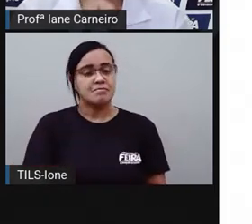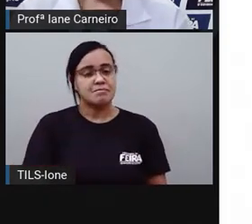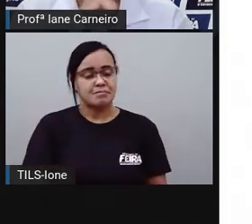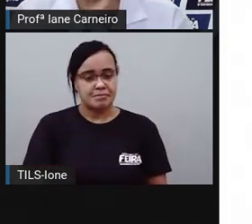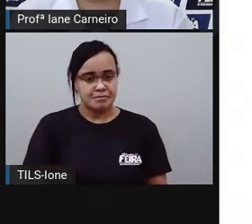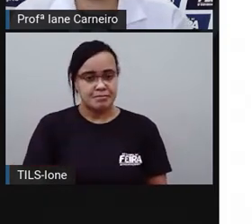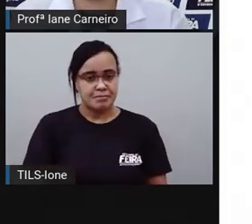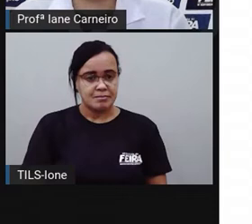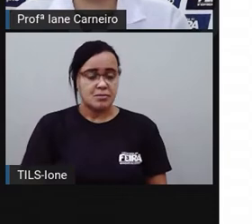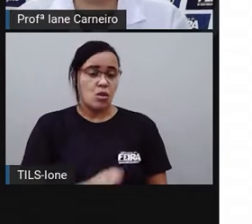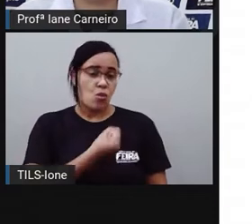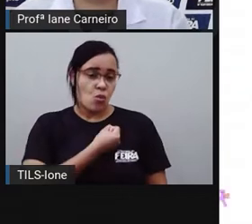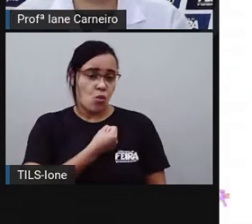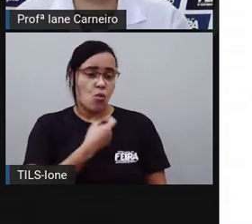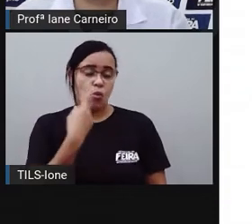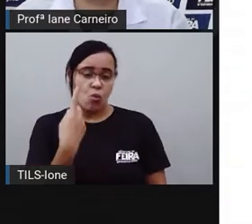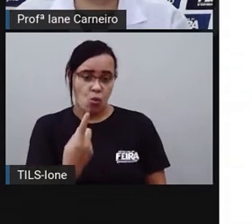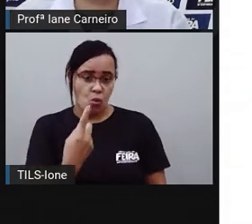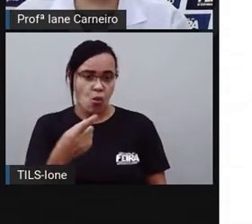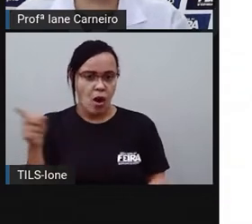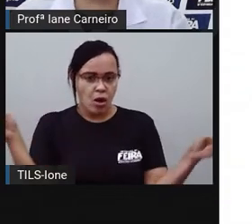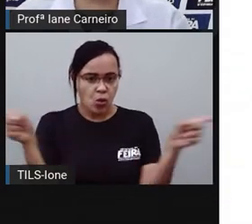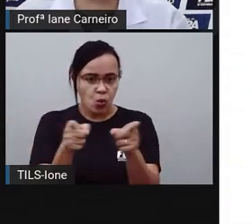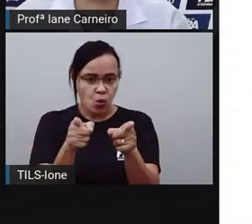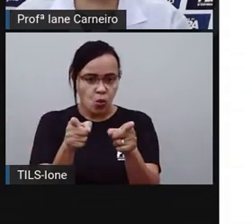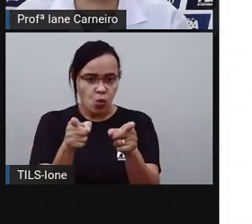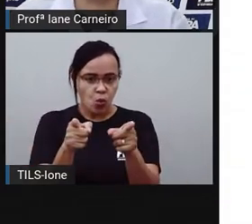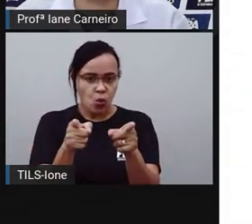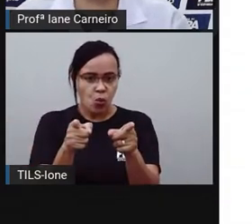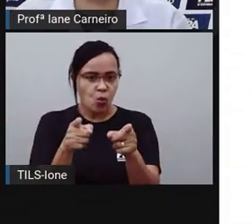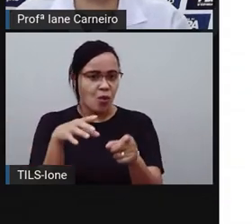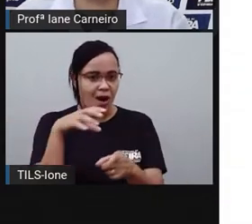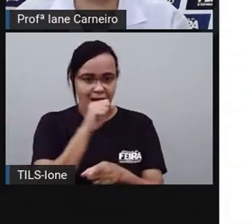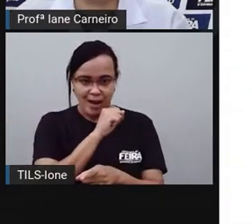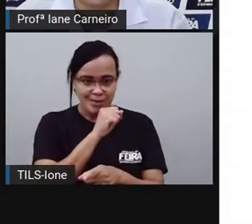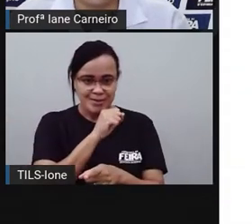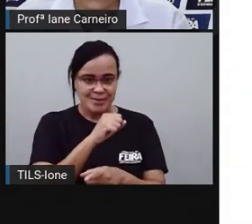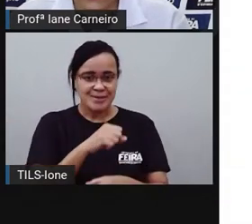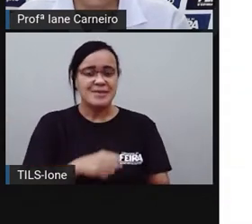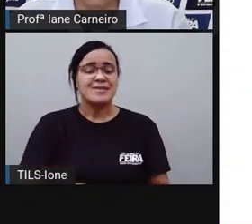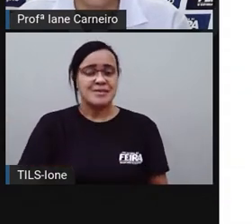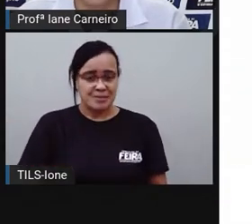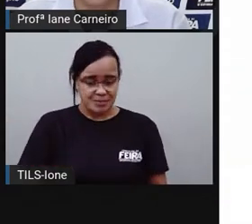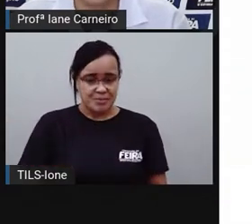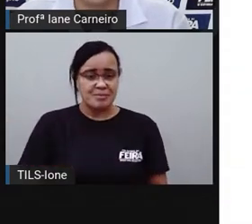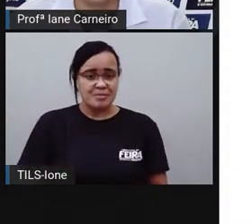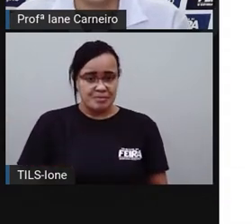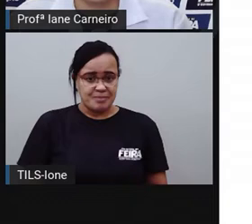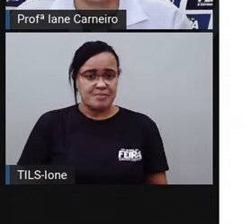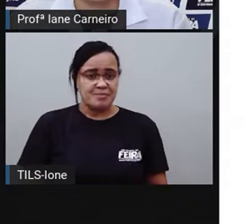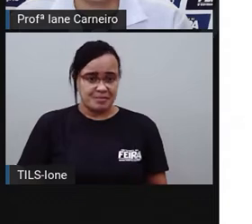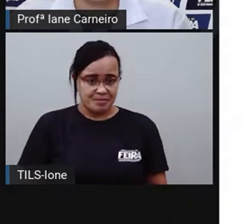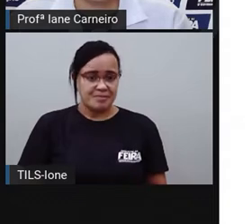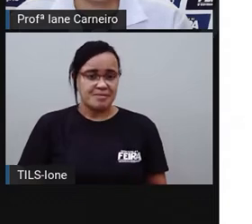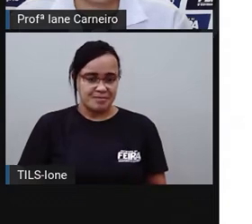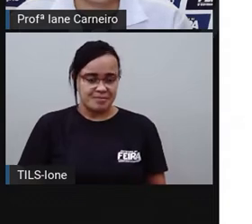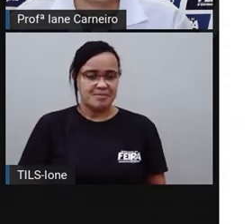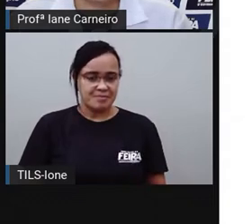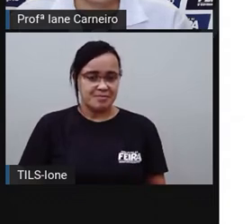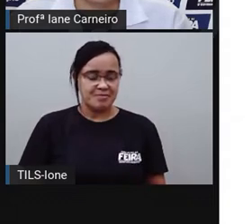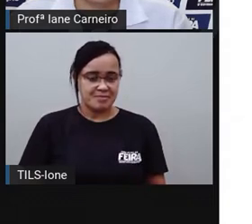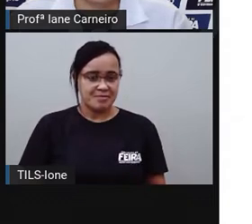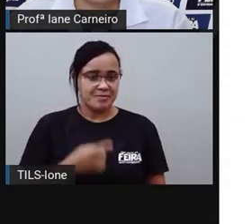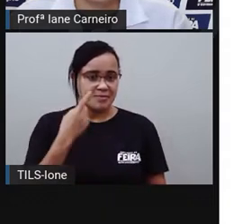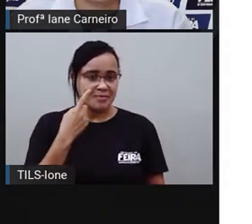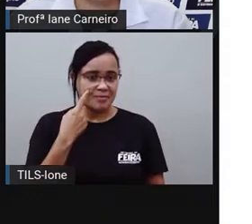O 1, né? O 1 é mais curto. Olha só. O 1... Passou. Deixa eu